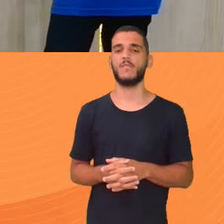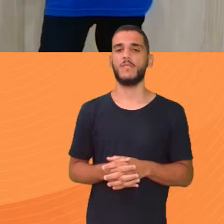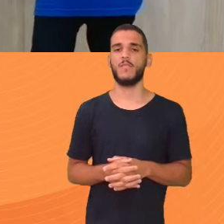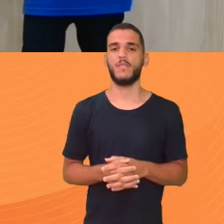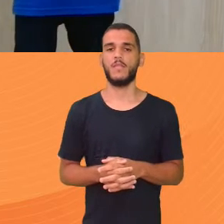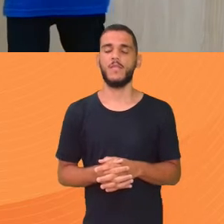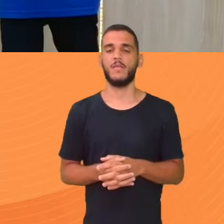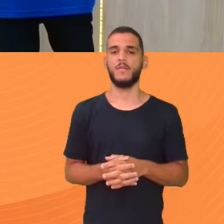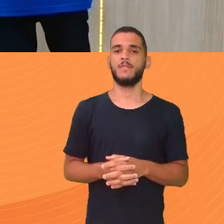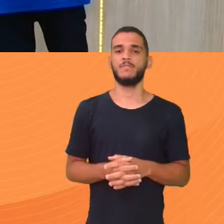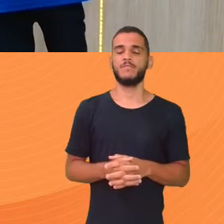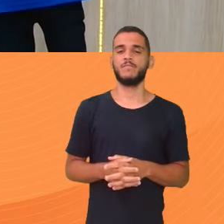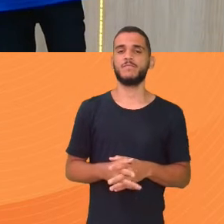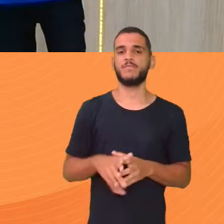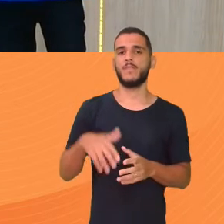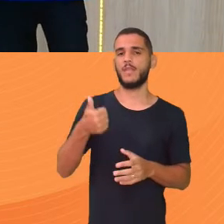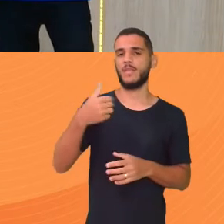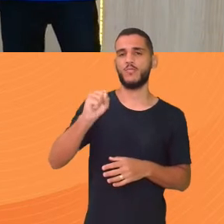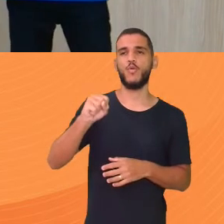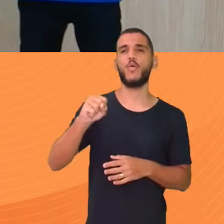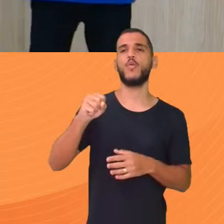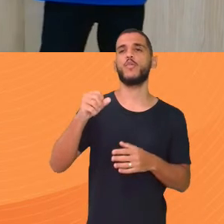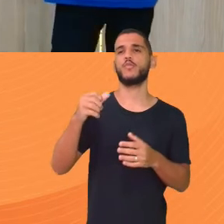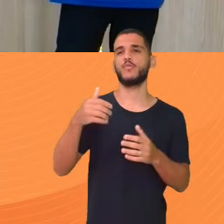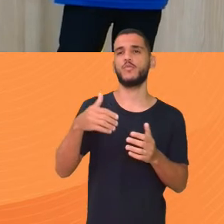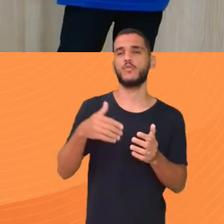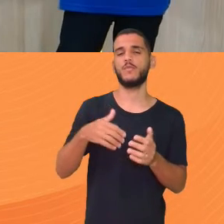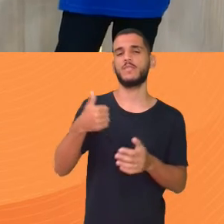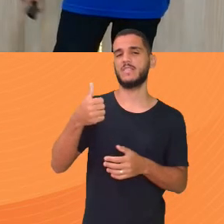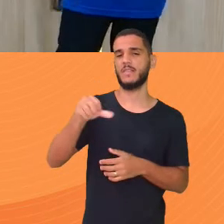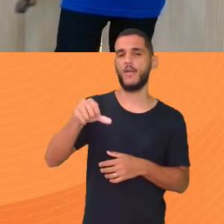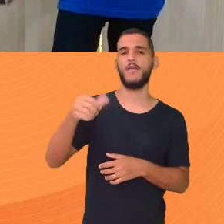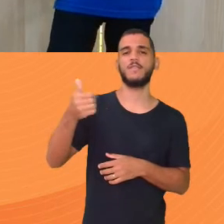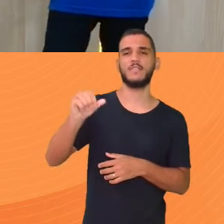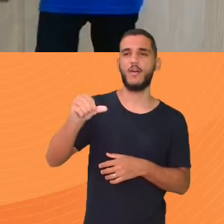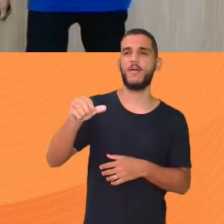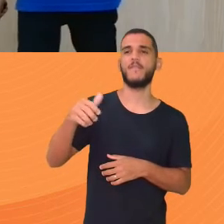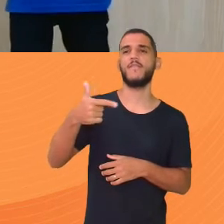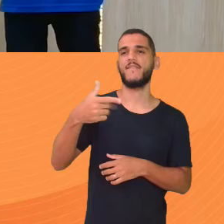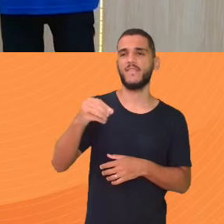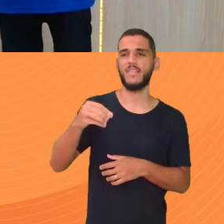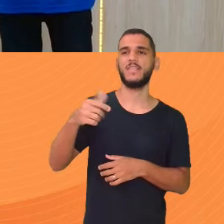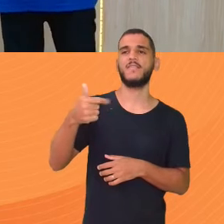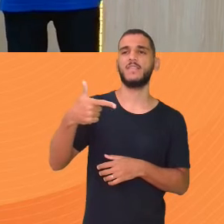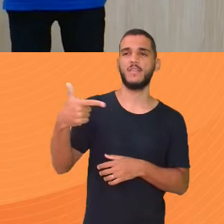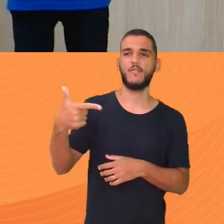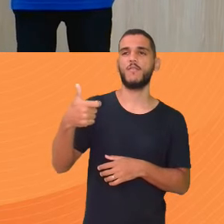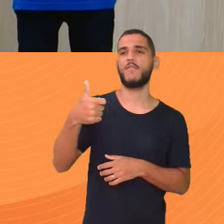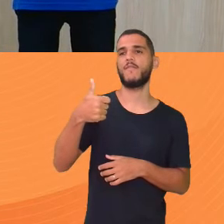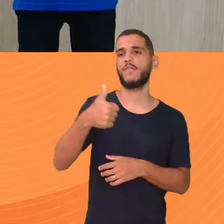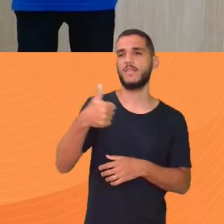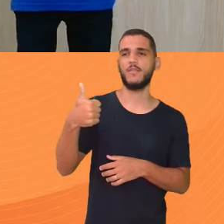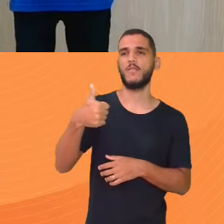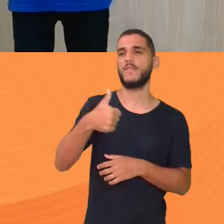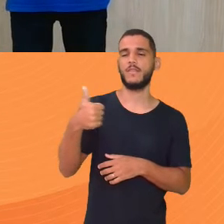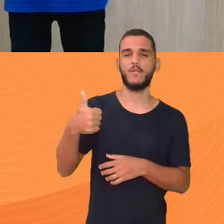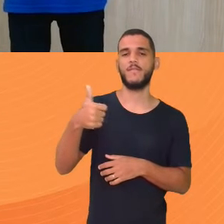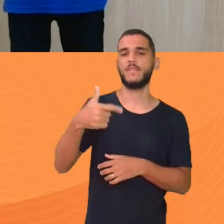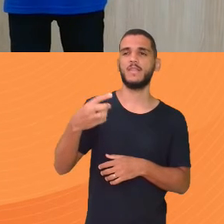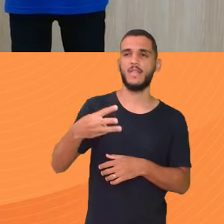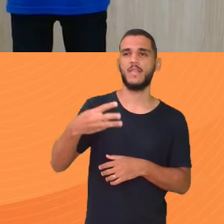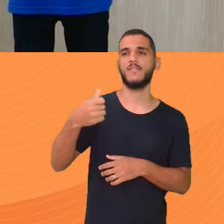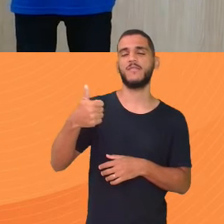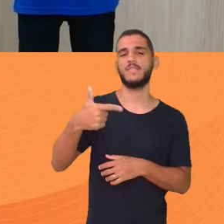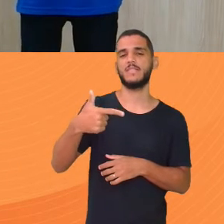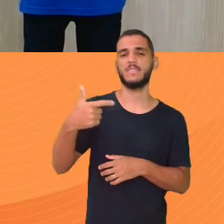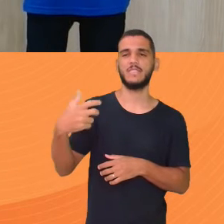anos 19 19 20 21 21 23 25 26 27 Observe aí Essa é a idade Dos jogadores Que